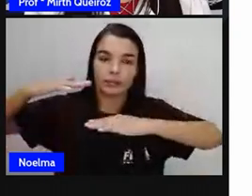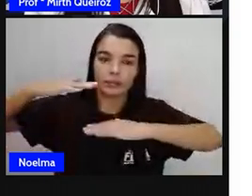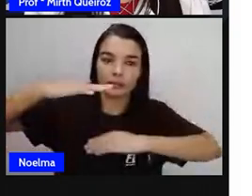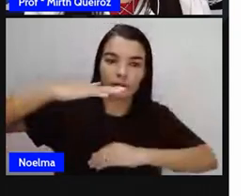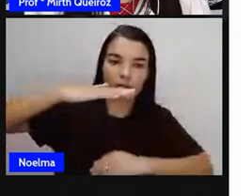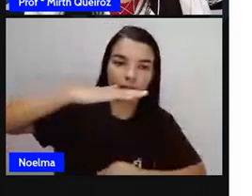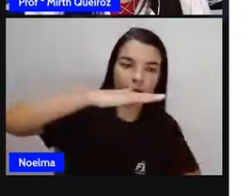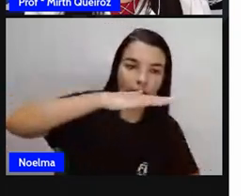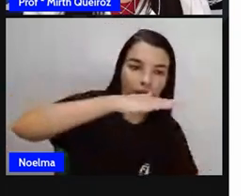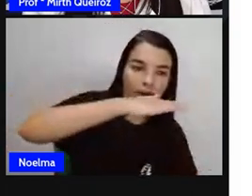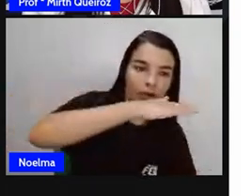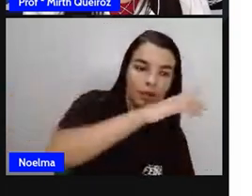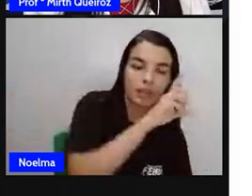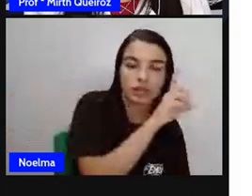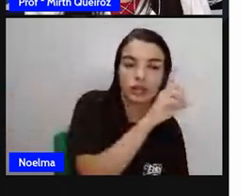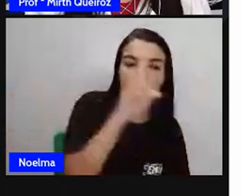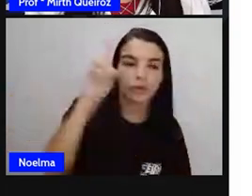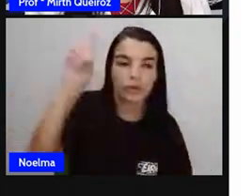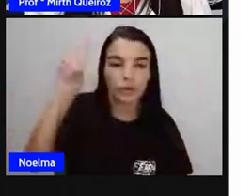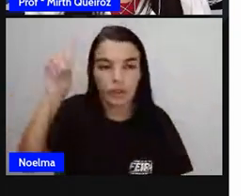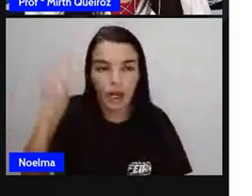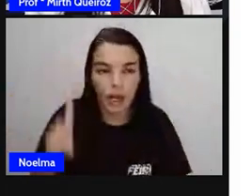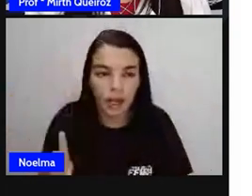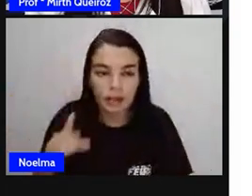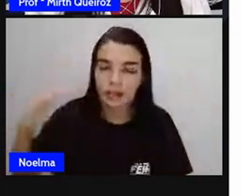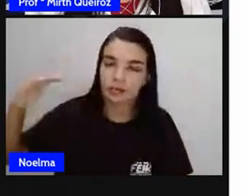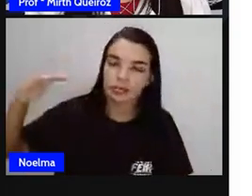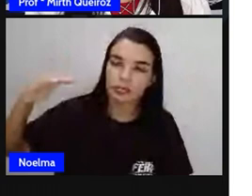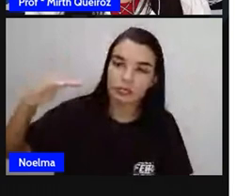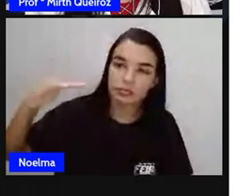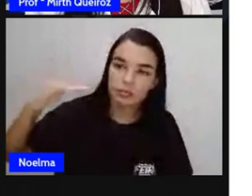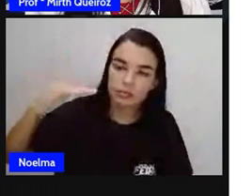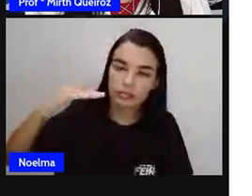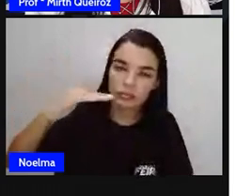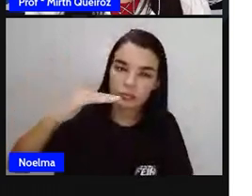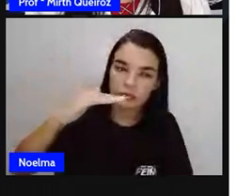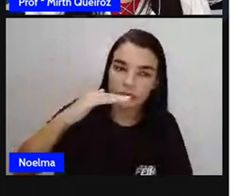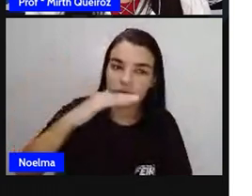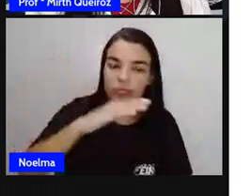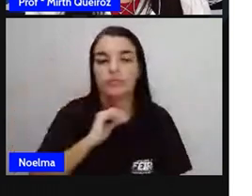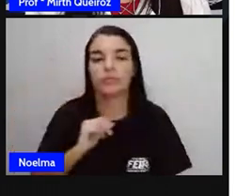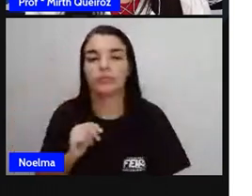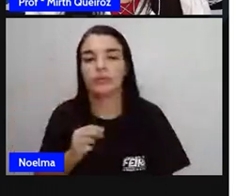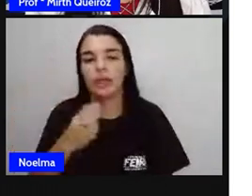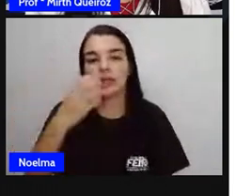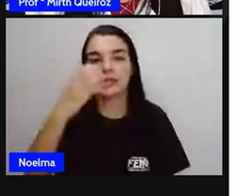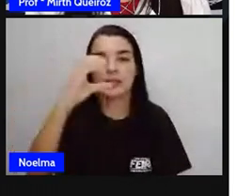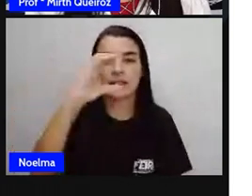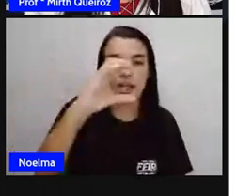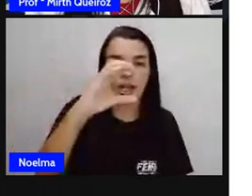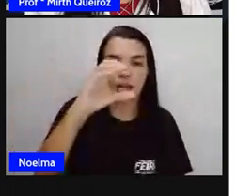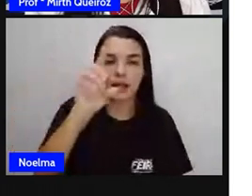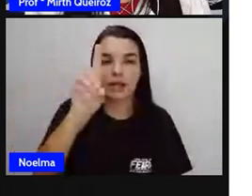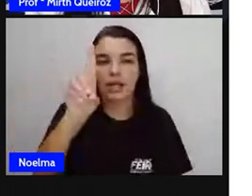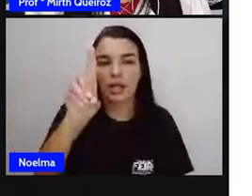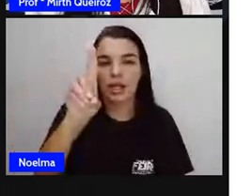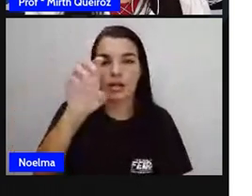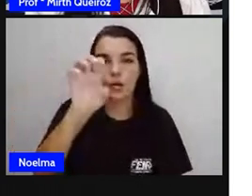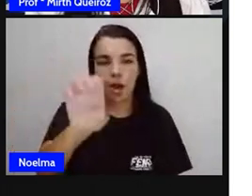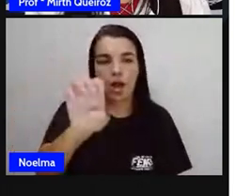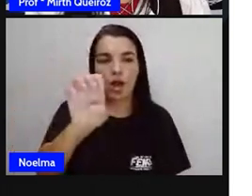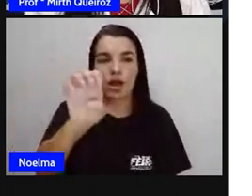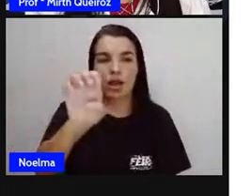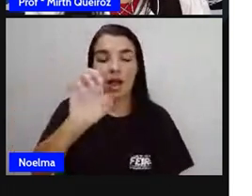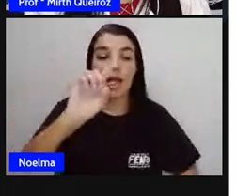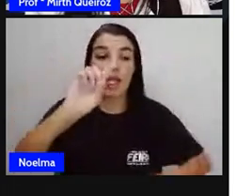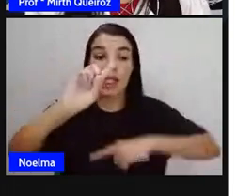direita. À direita, ela seguiu aqui três bloquinhos aqui, né? Que foi o C, o D e o